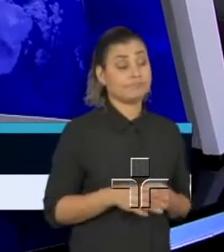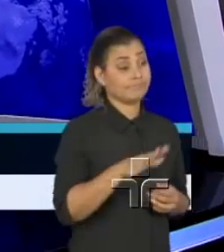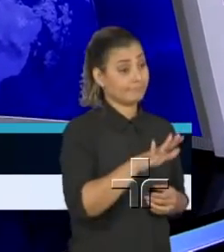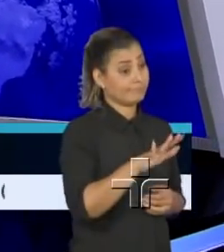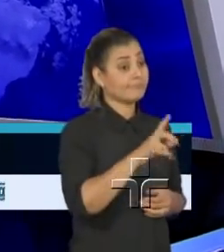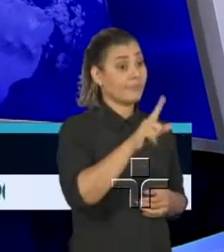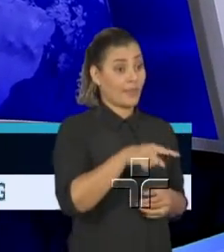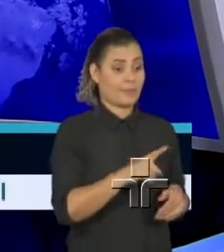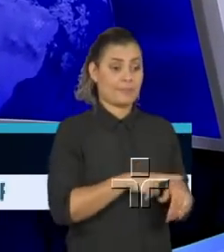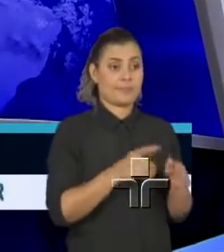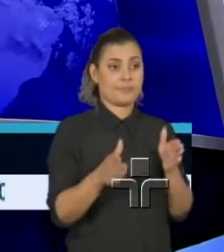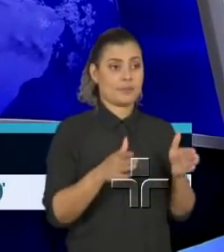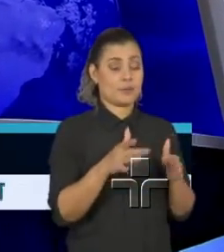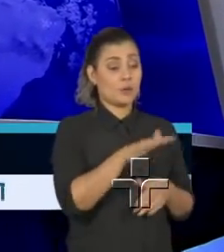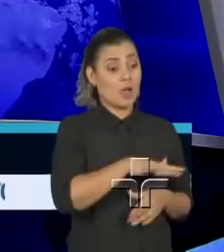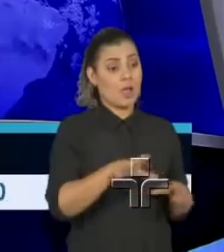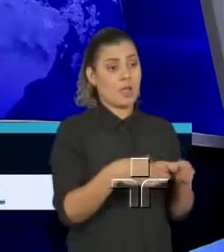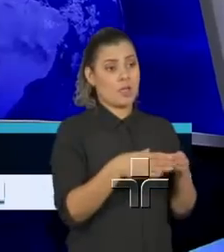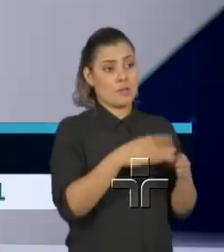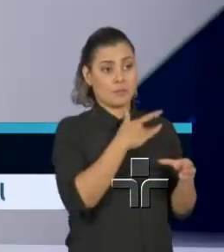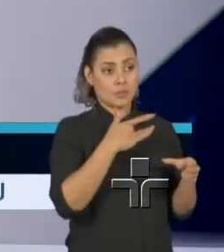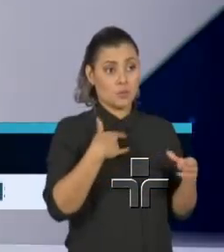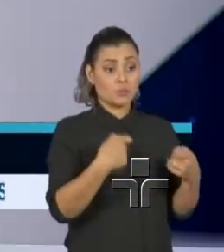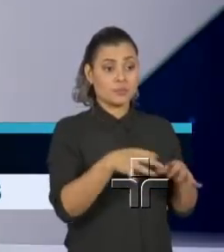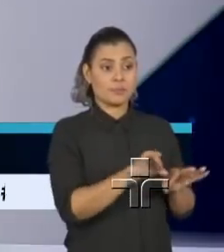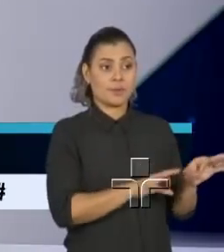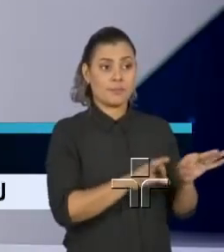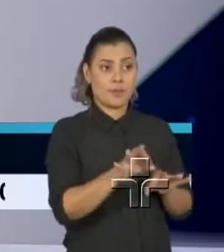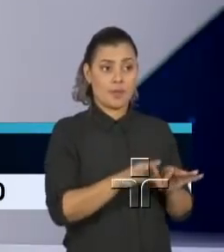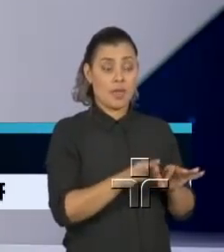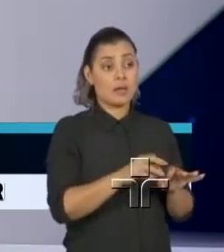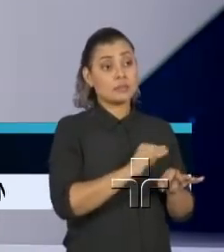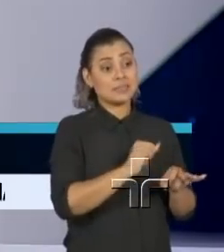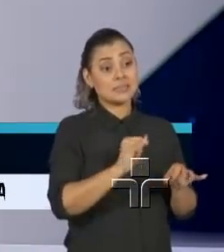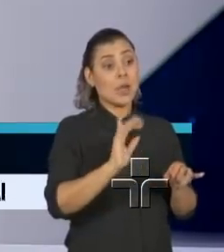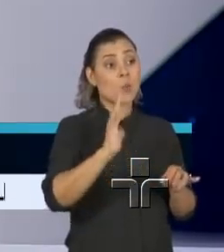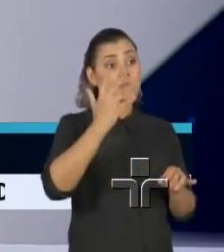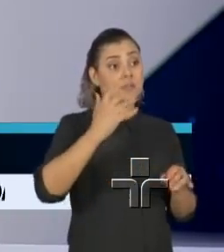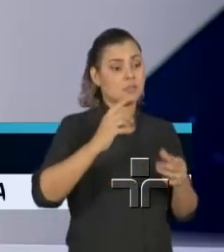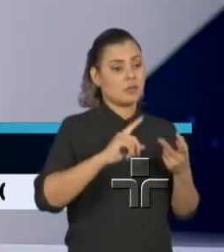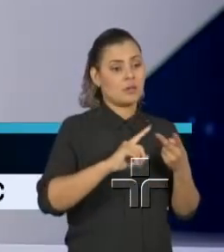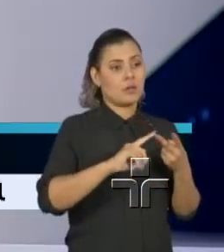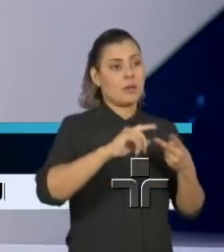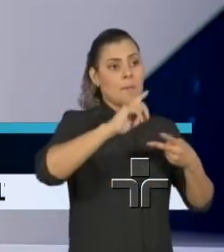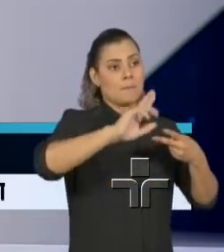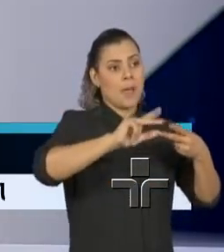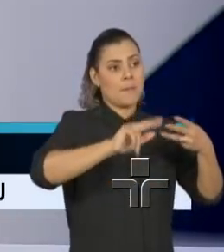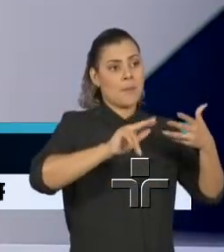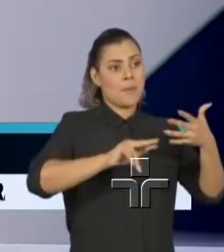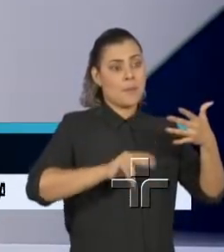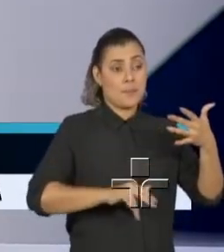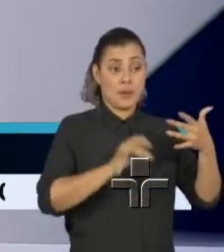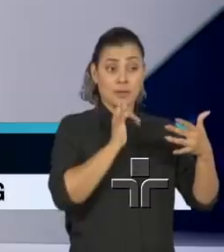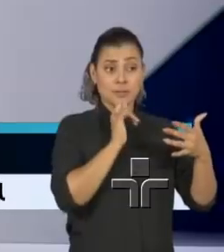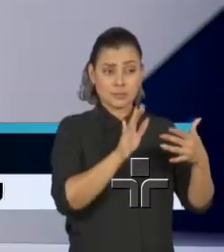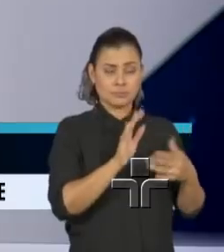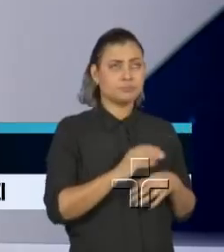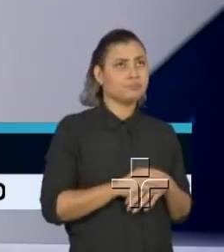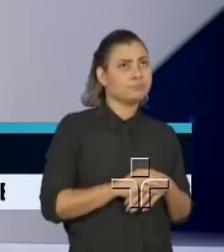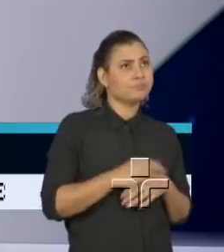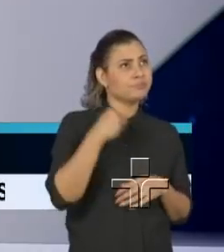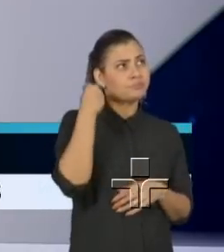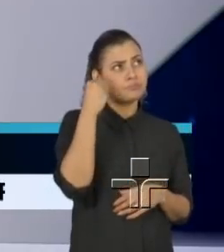essa é uma situação que a equipe de saúde tem que se preparar para vários cenários possíveis. Mais ou menos comparando, nós estamos num